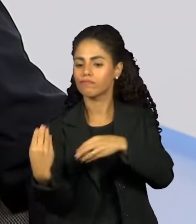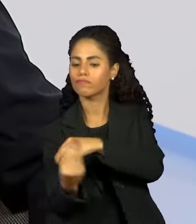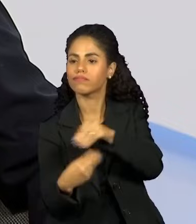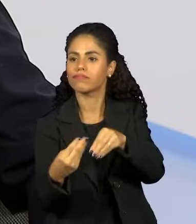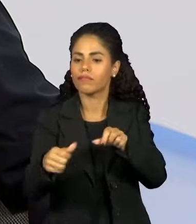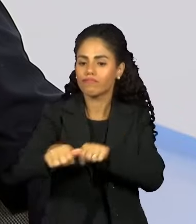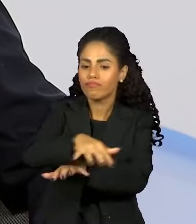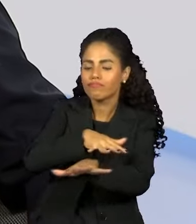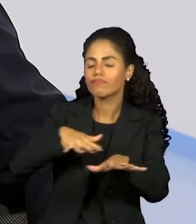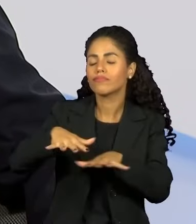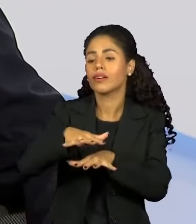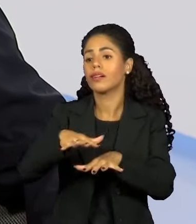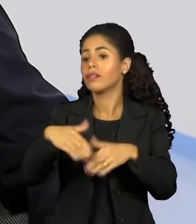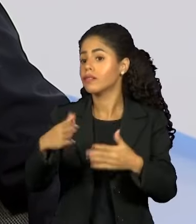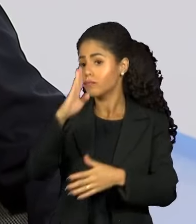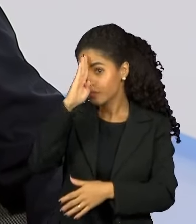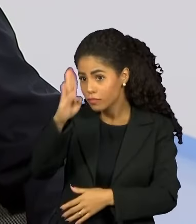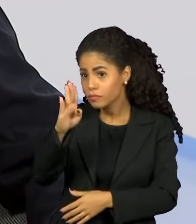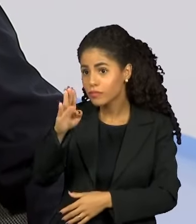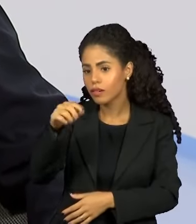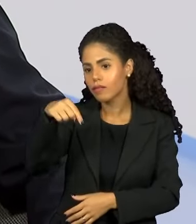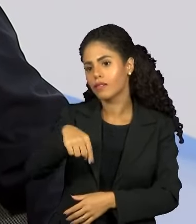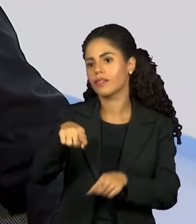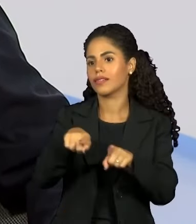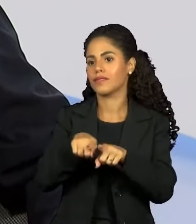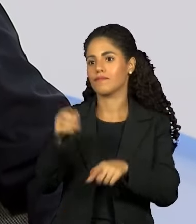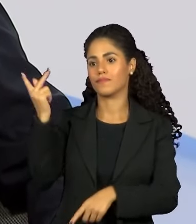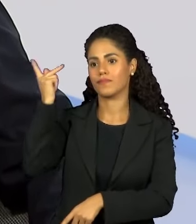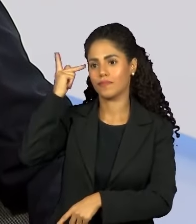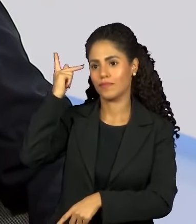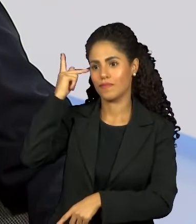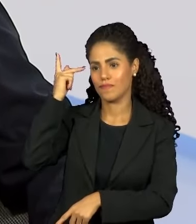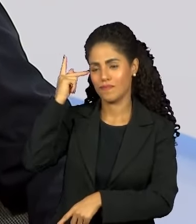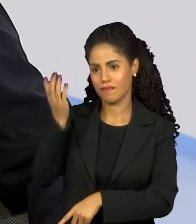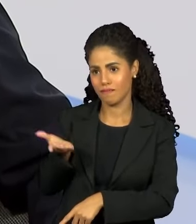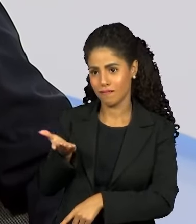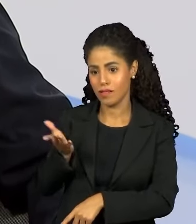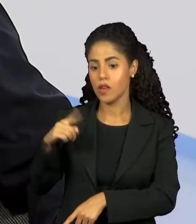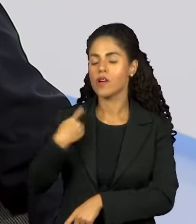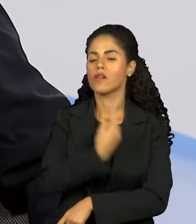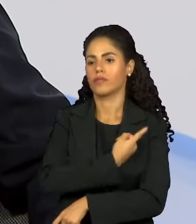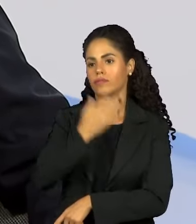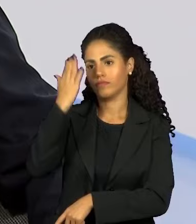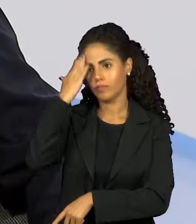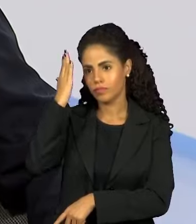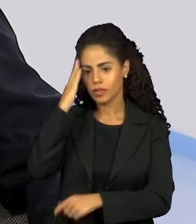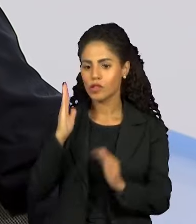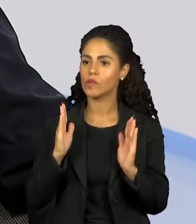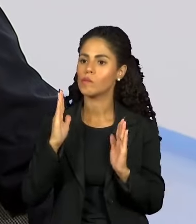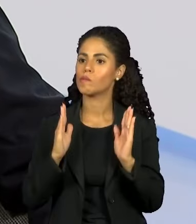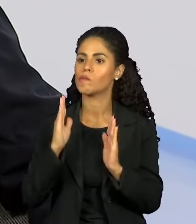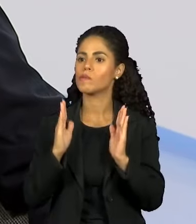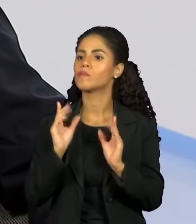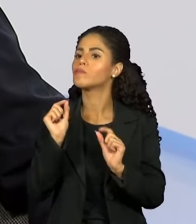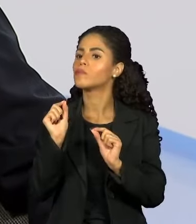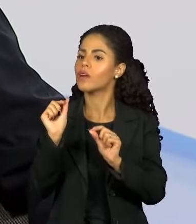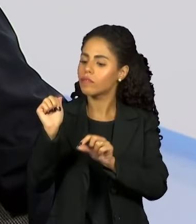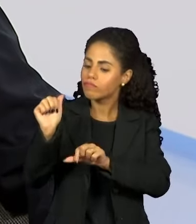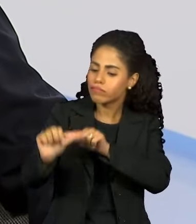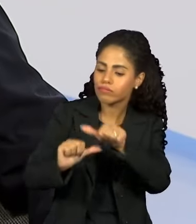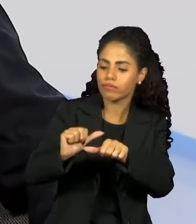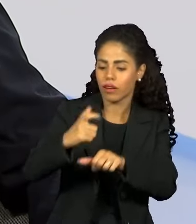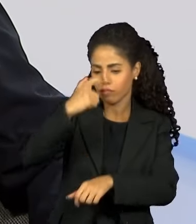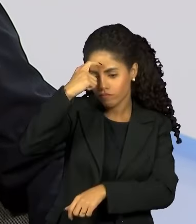e especialmente aqui em São Paulo, a gente está num momento de reconstrução dessa